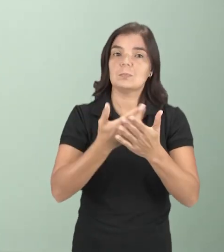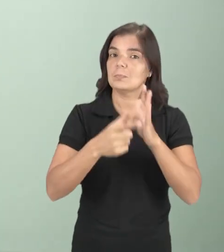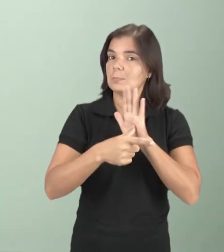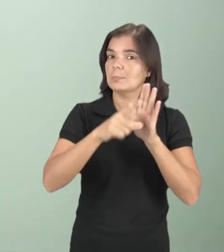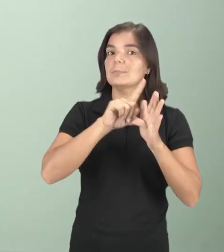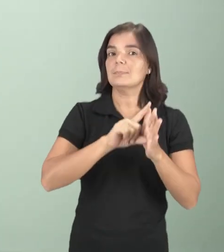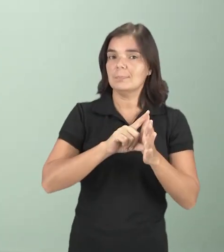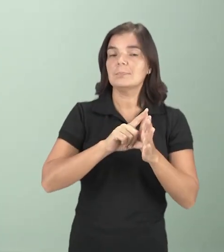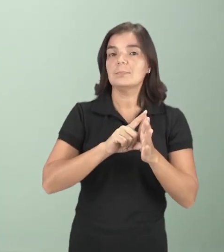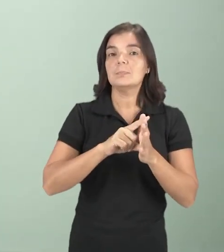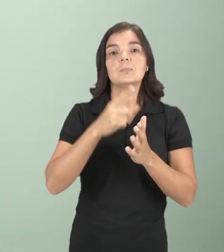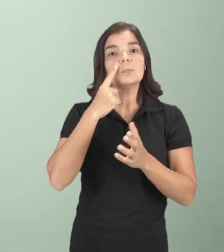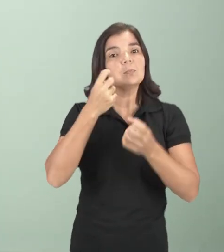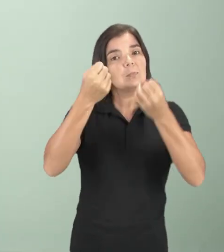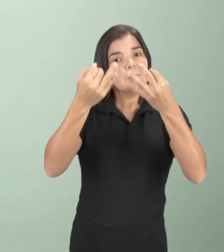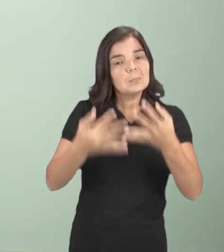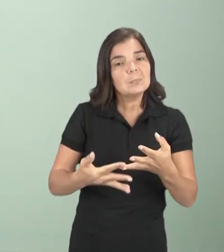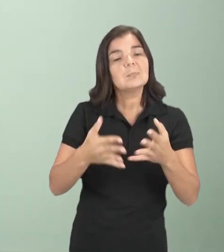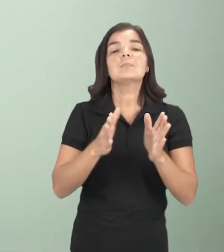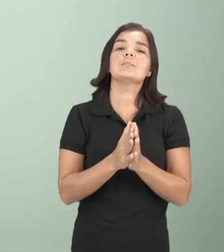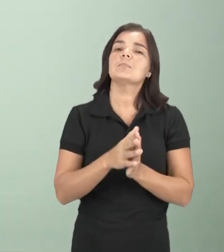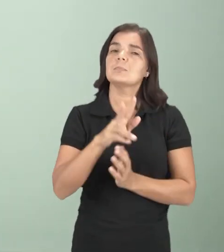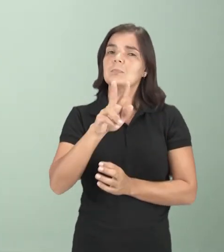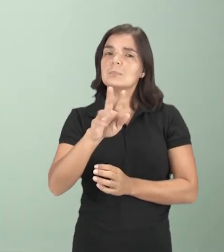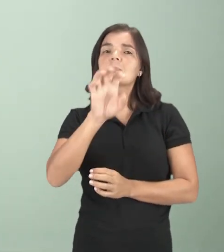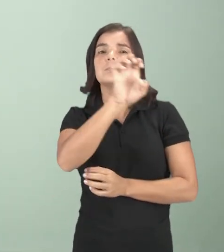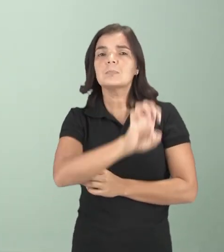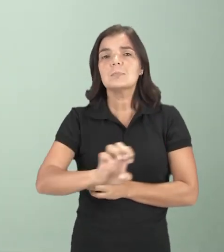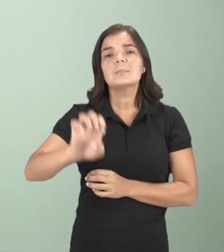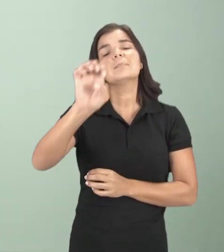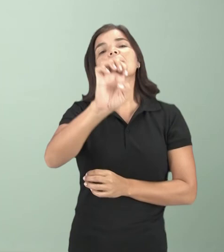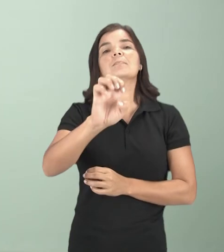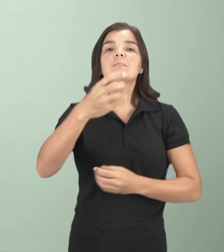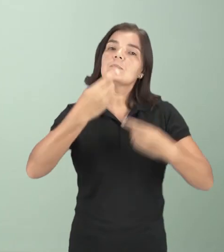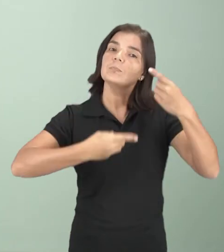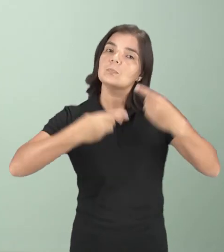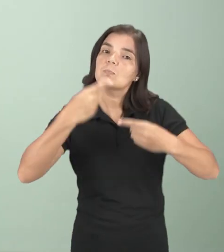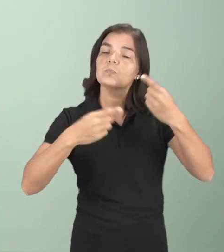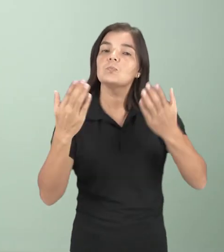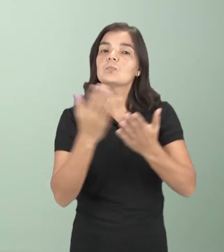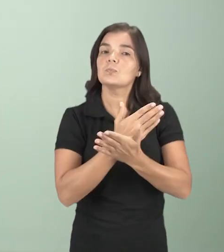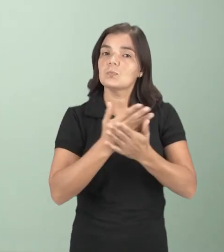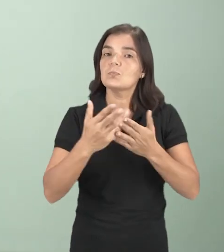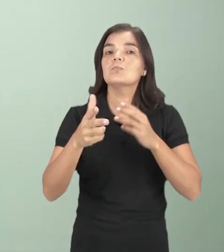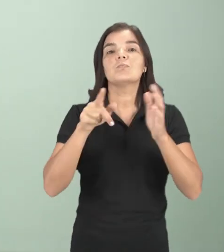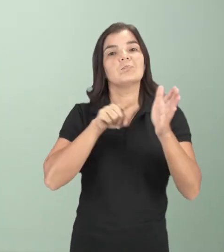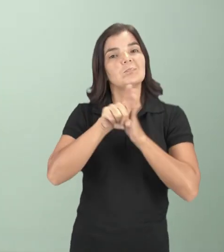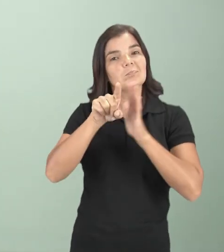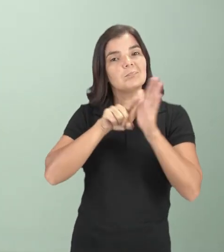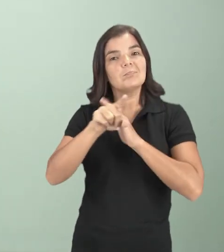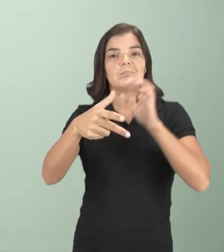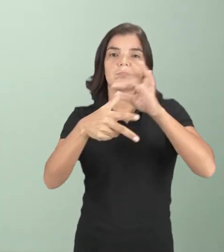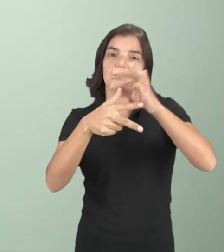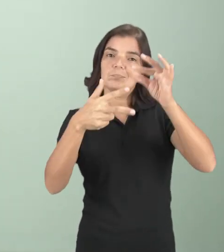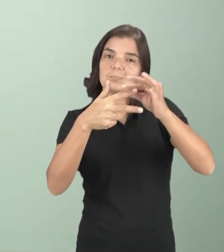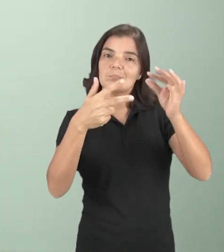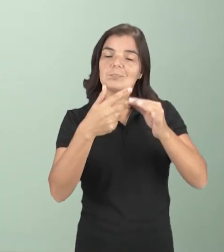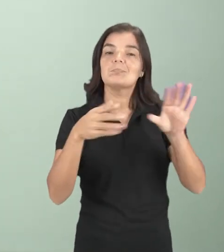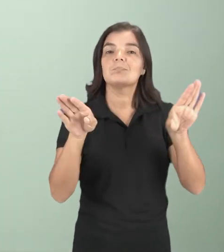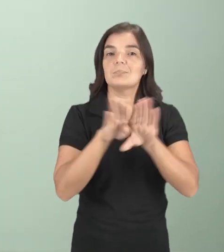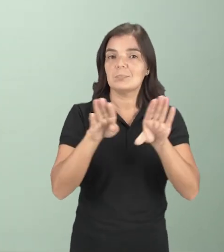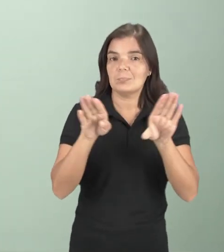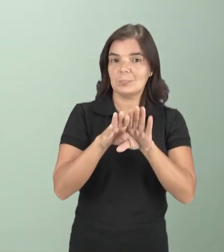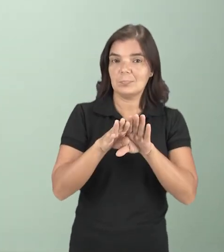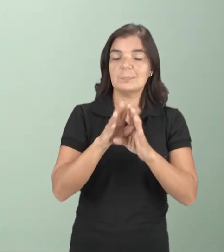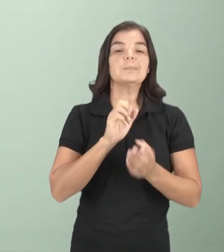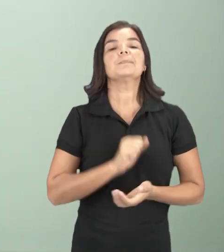anteriores, lá quando nós falamos das vanguardas europeias, que nós vamos discutir algumas questões sobre as vanguardas europeias